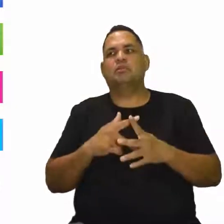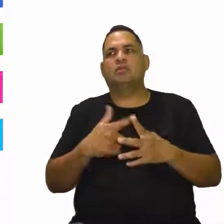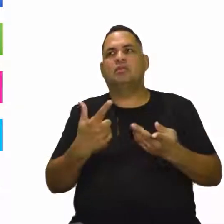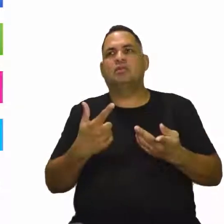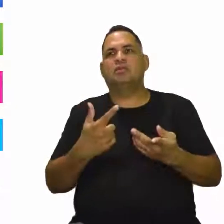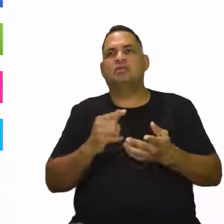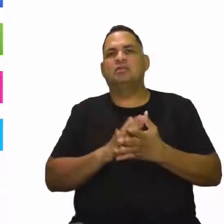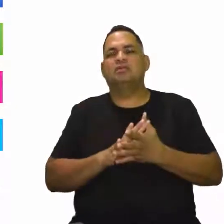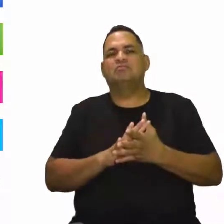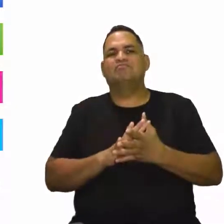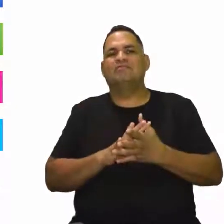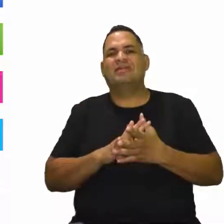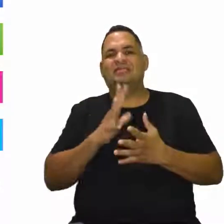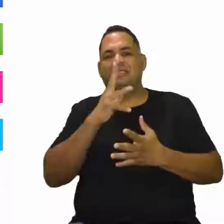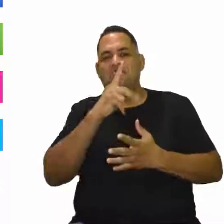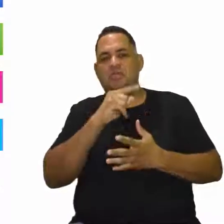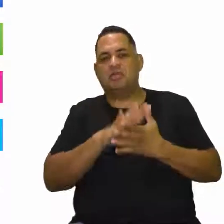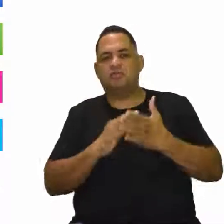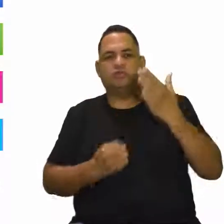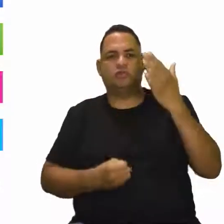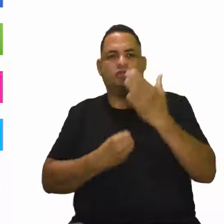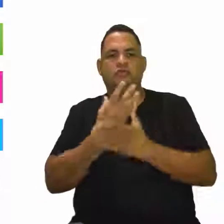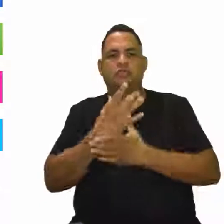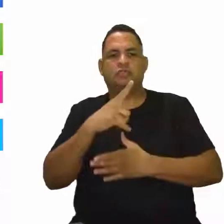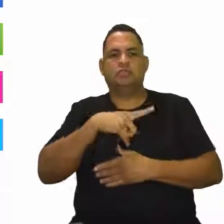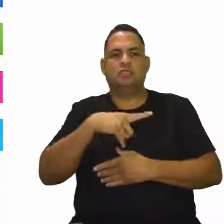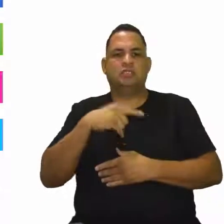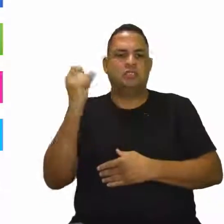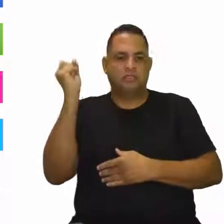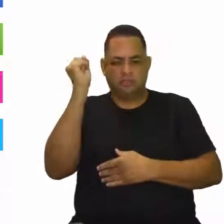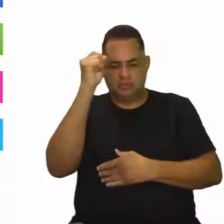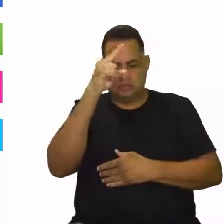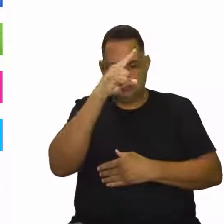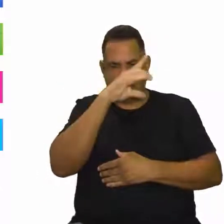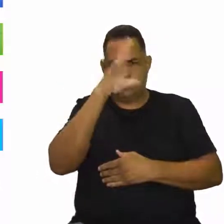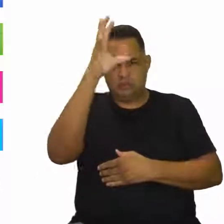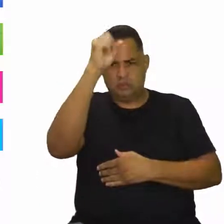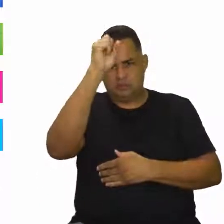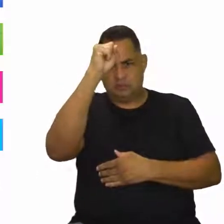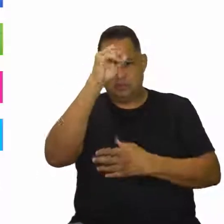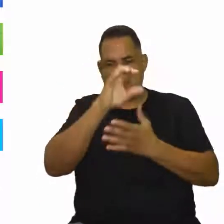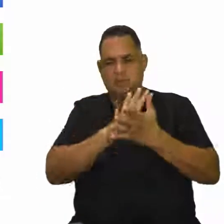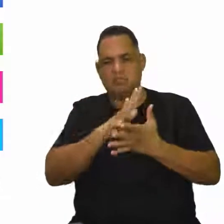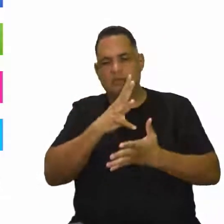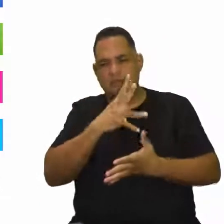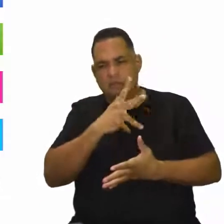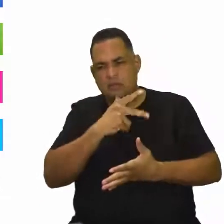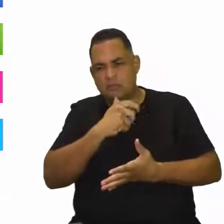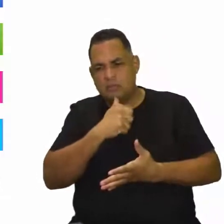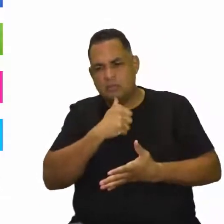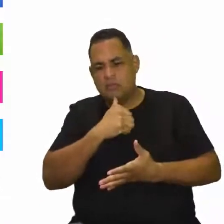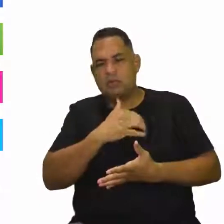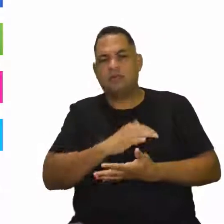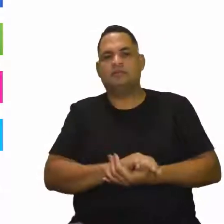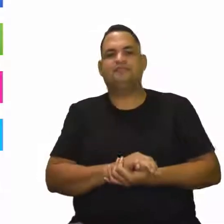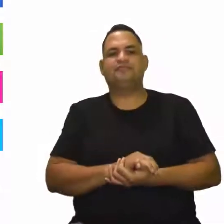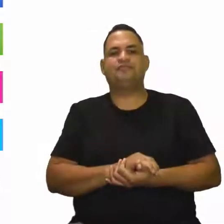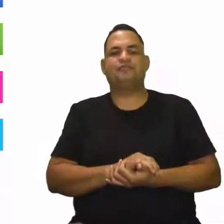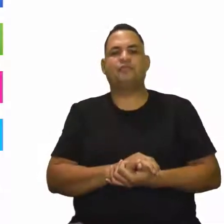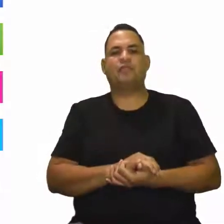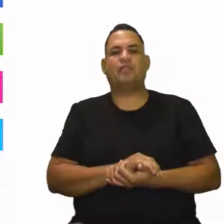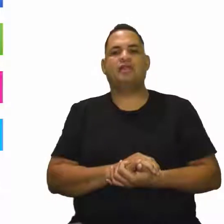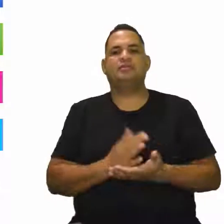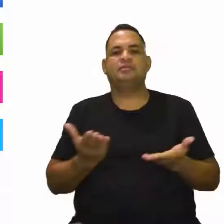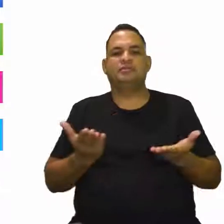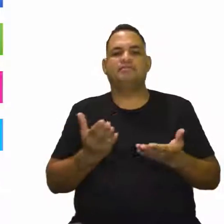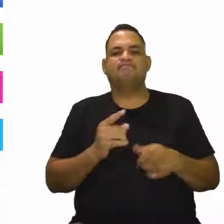demorem a aparecer. Também, eles têm uma dificuldade aí de aprendizado, eles têm uma lentidão, né? Nós estamos